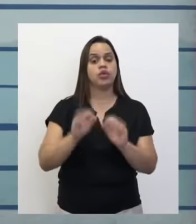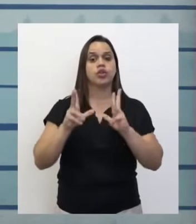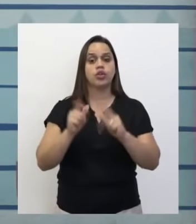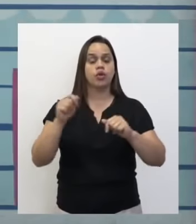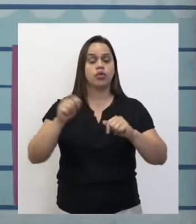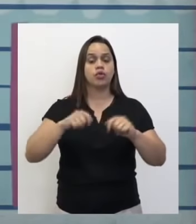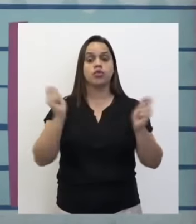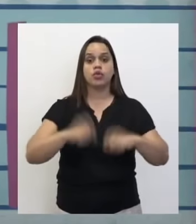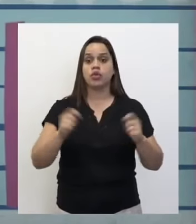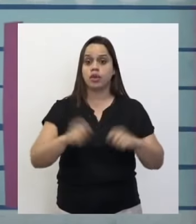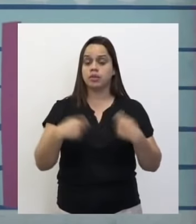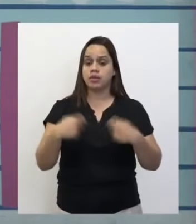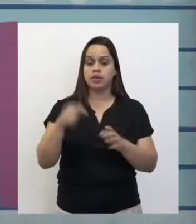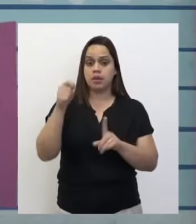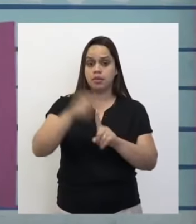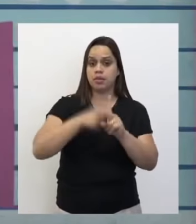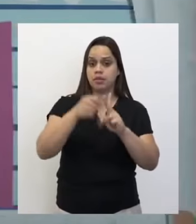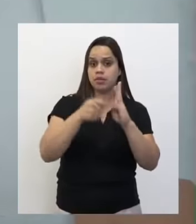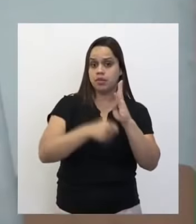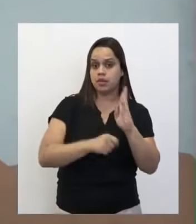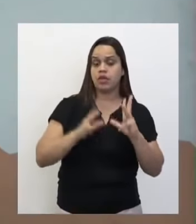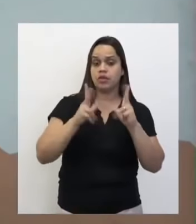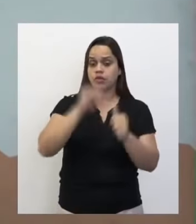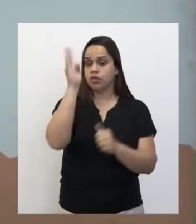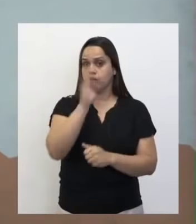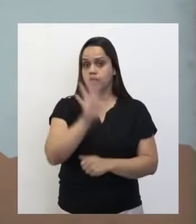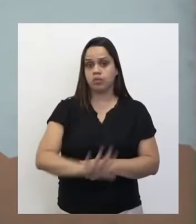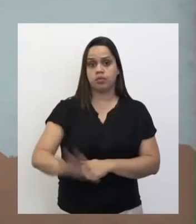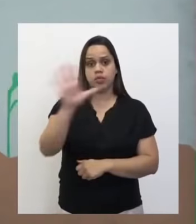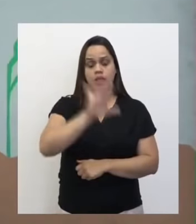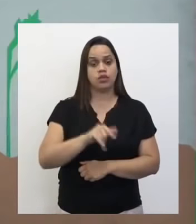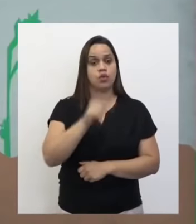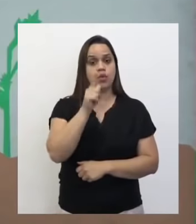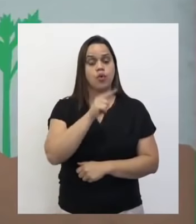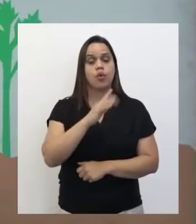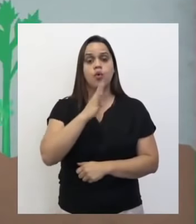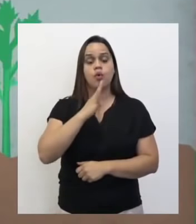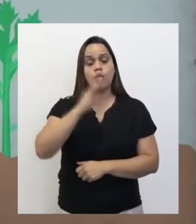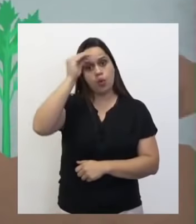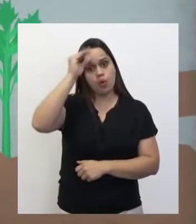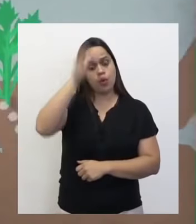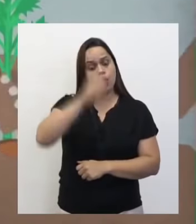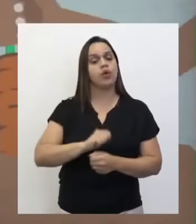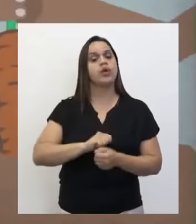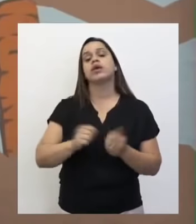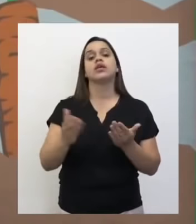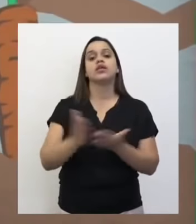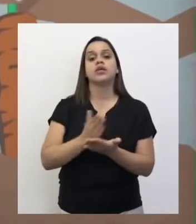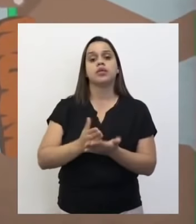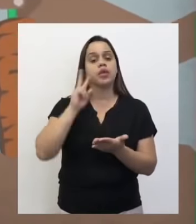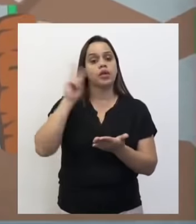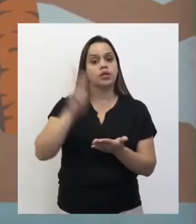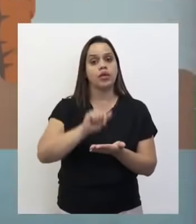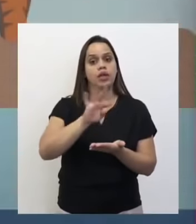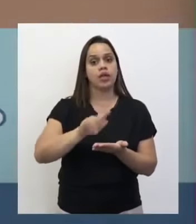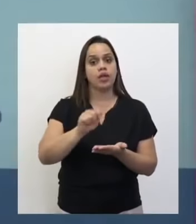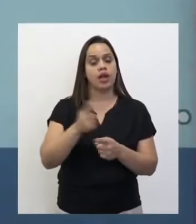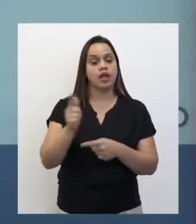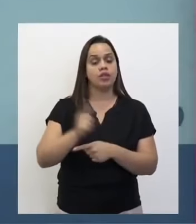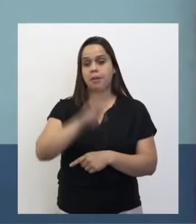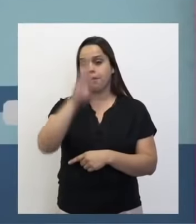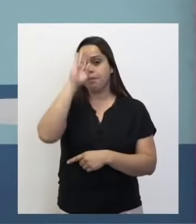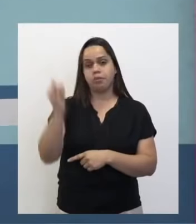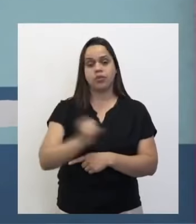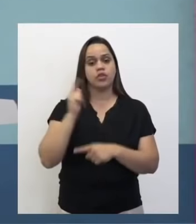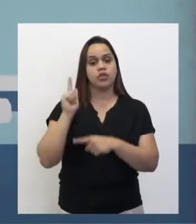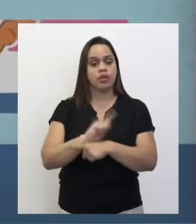para mostrar a variação do uso em todo o Brasil. O conhecimento do Atlas Irrigação é fundamental para a gestão de recursos hídricos